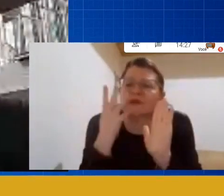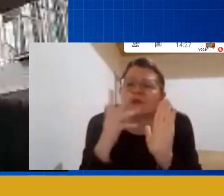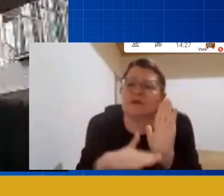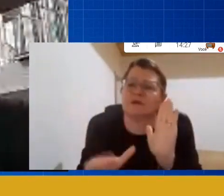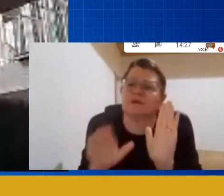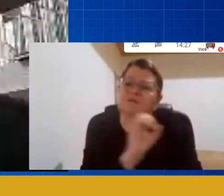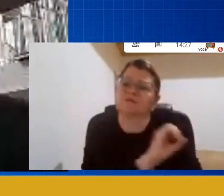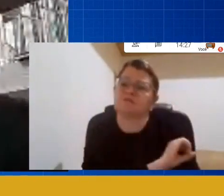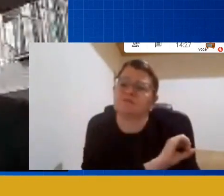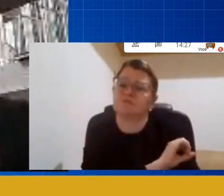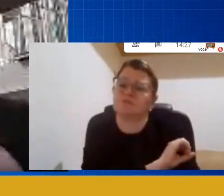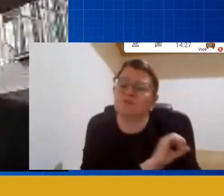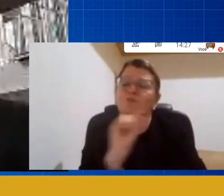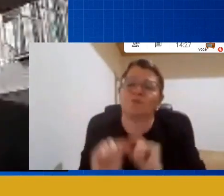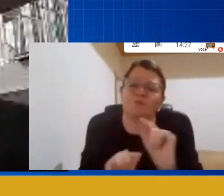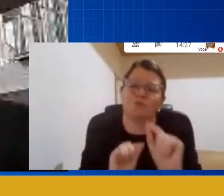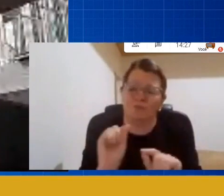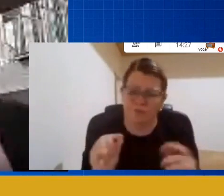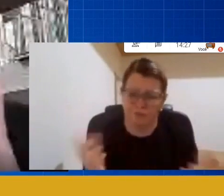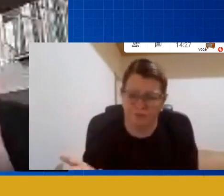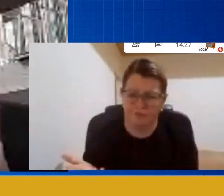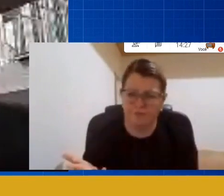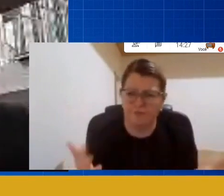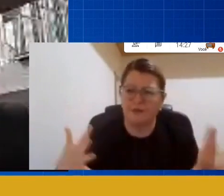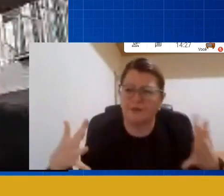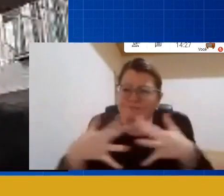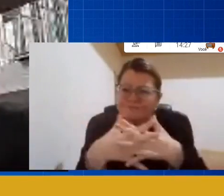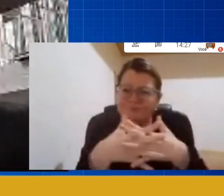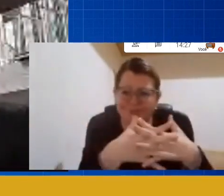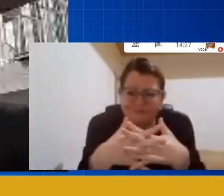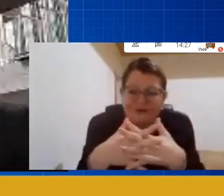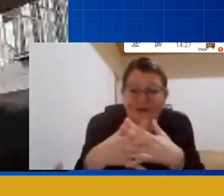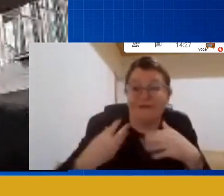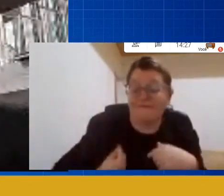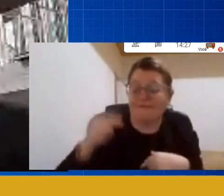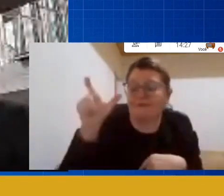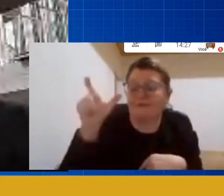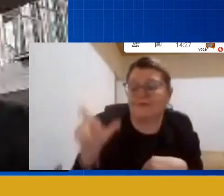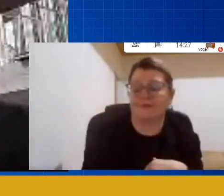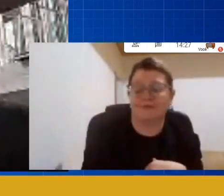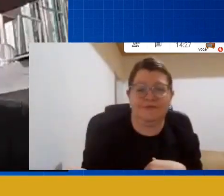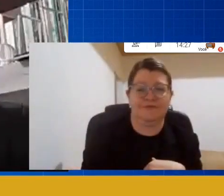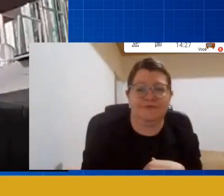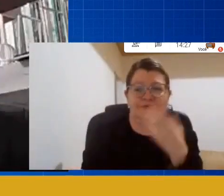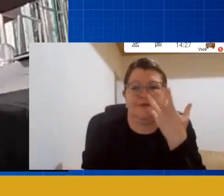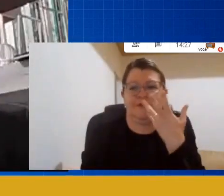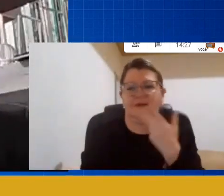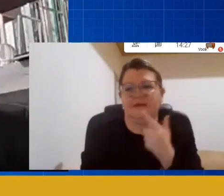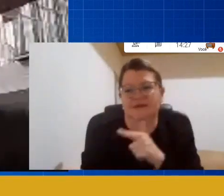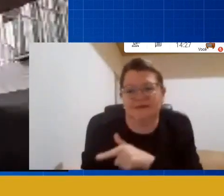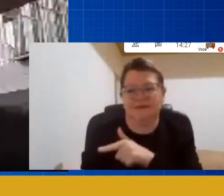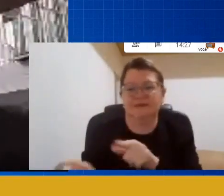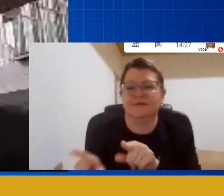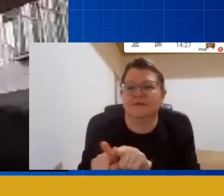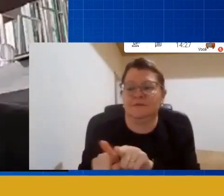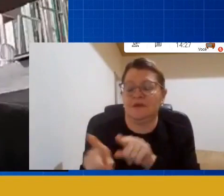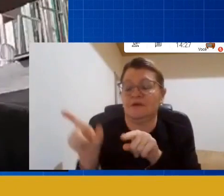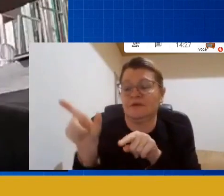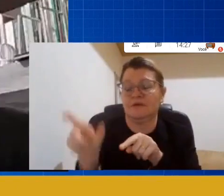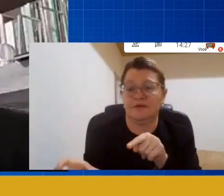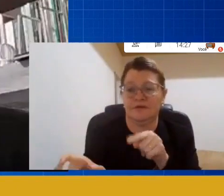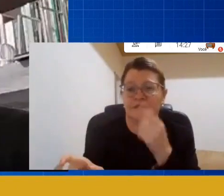O currículo na educação infantil, ele se confunde com a vida da criança. Então, desde o momento que ela acorda,